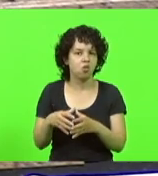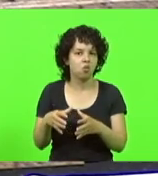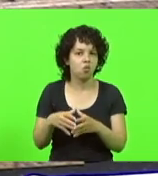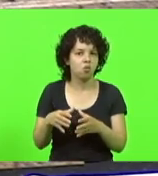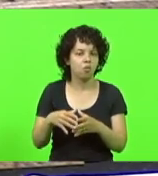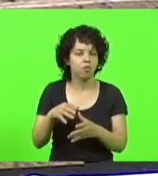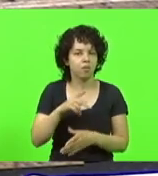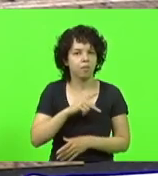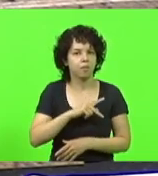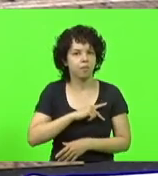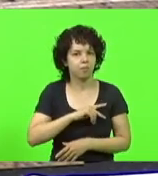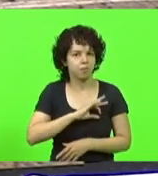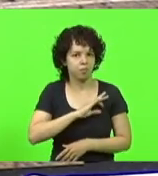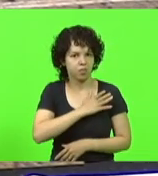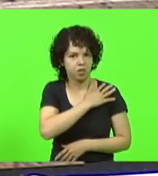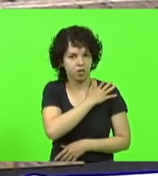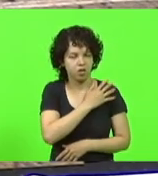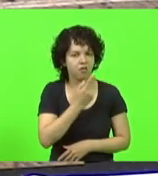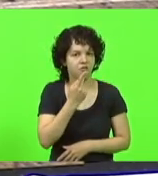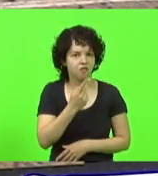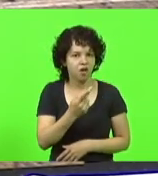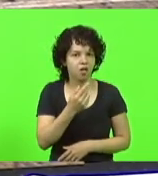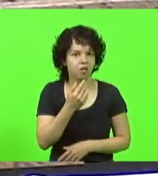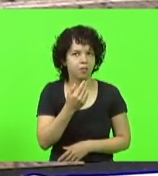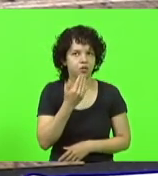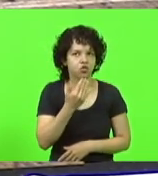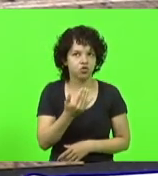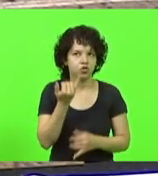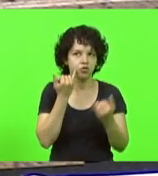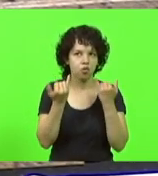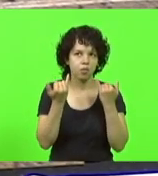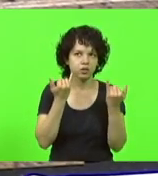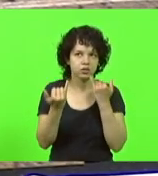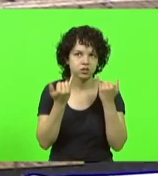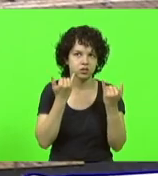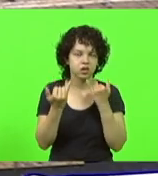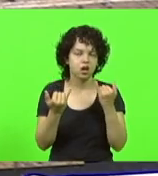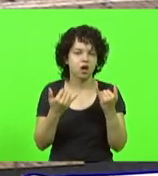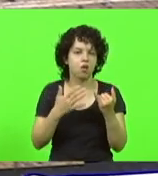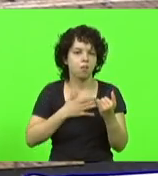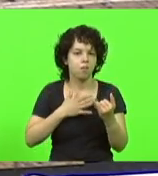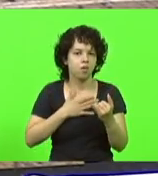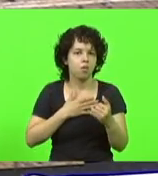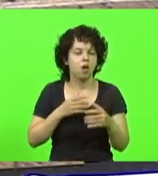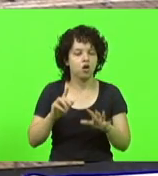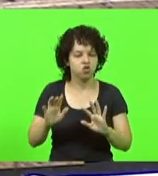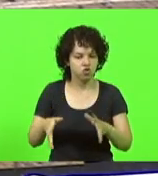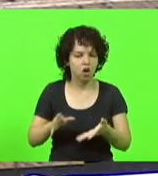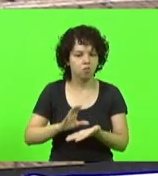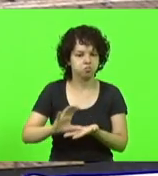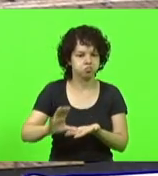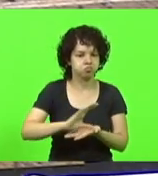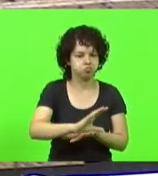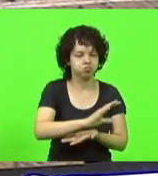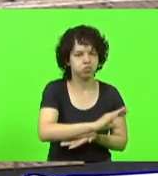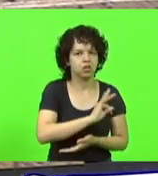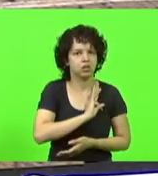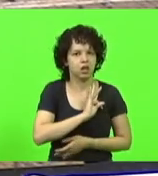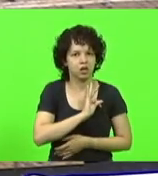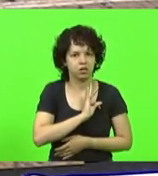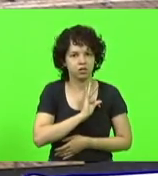justificativas que vieram através dos pedidos de informação para o meu gabinete, de que houve uma distribuição técnica disso aí.